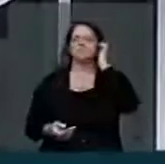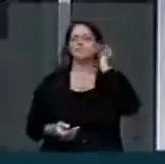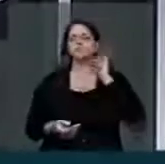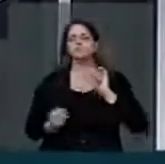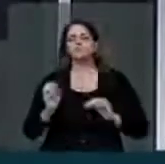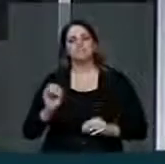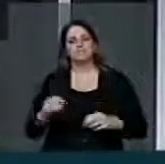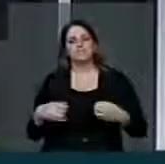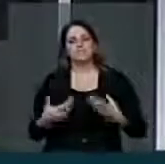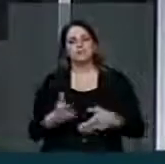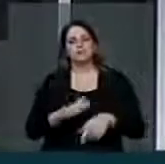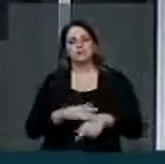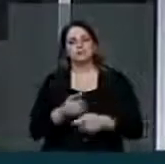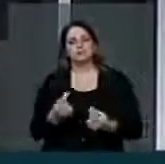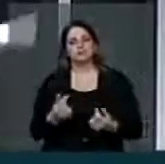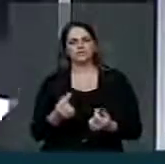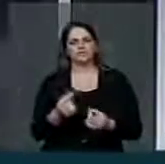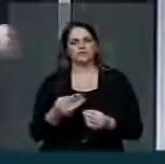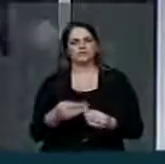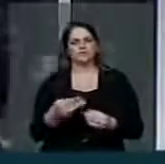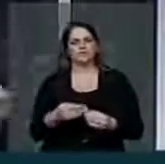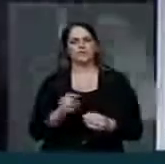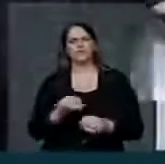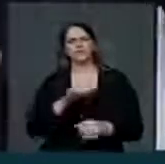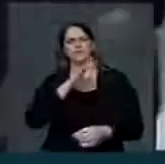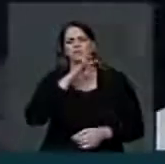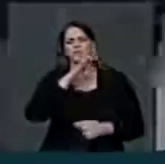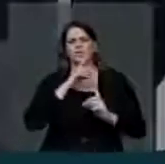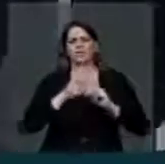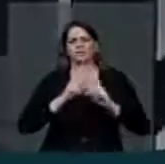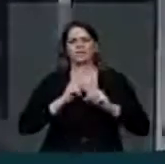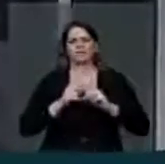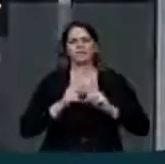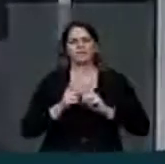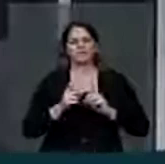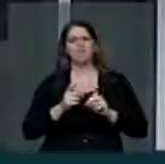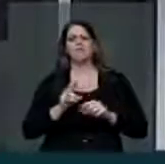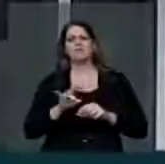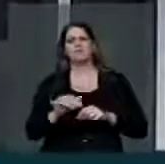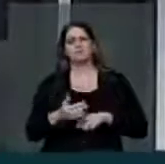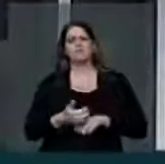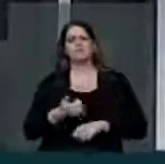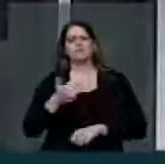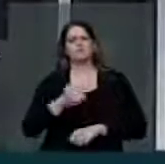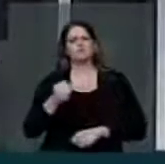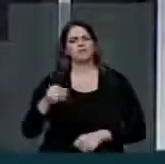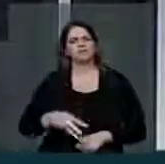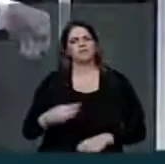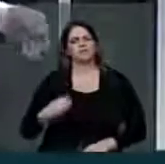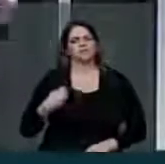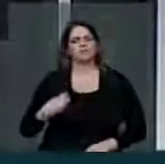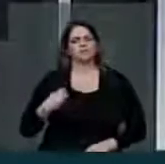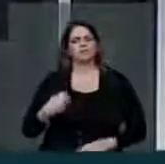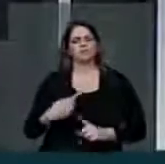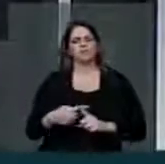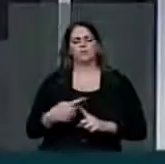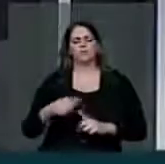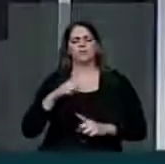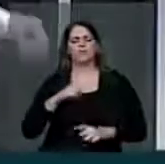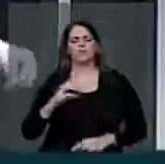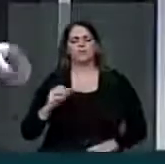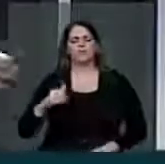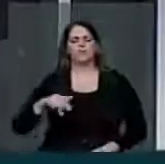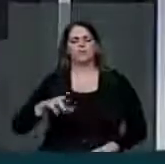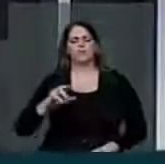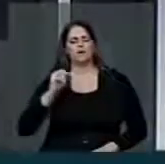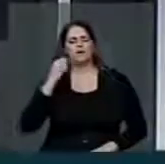recurso, por mais incompetente que seja o administrador, melhor a solução dos públicos. Porque tem a Câmara de Vereadores para cuidar,